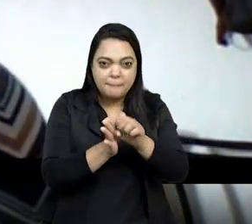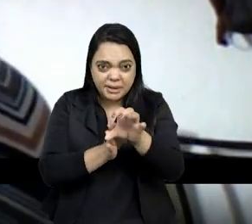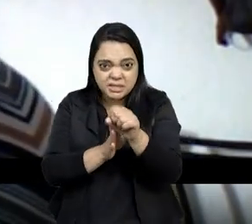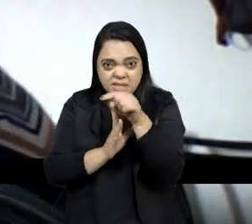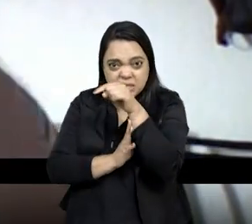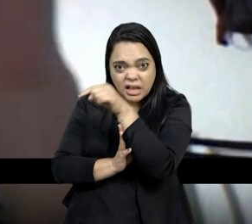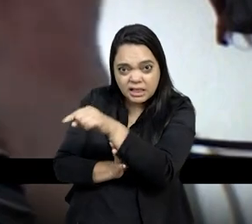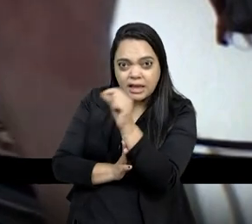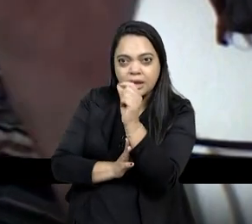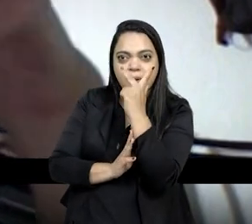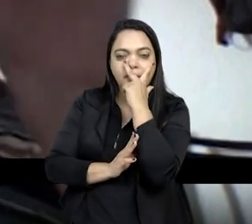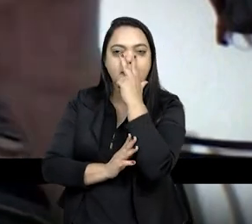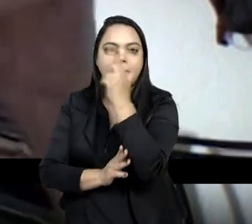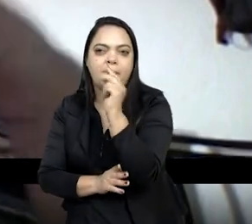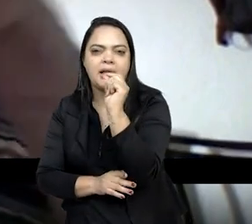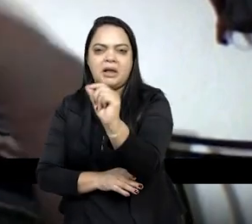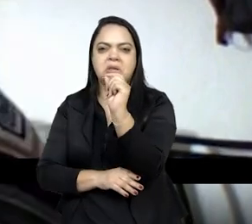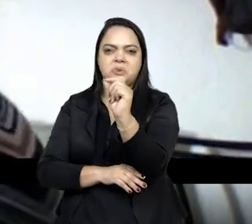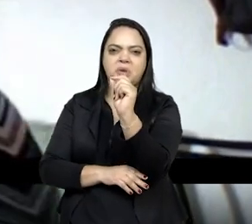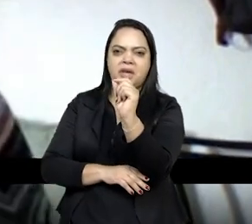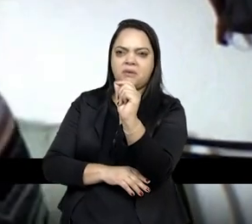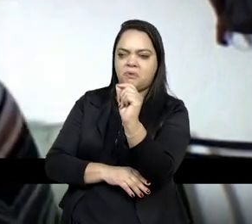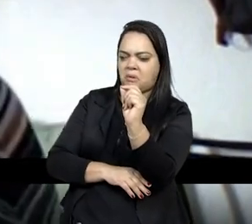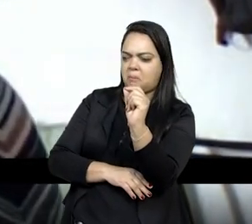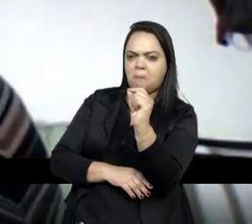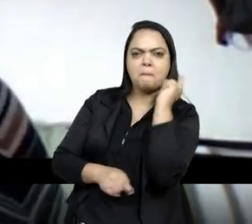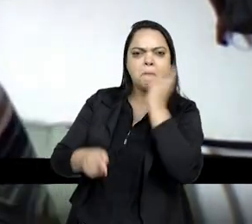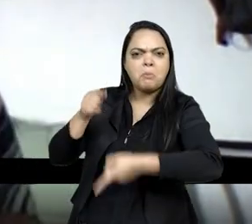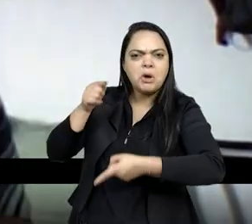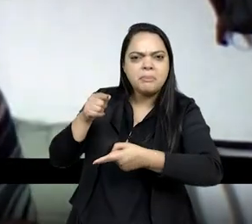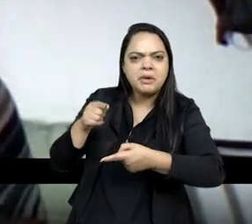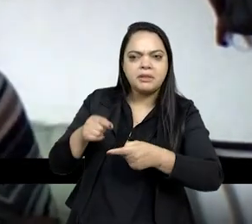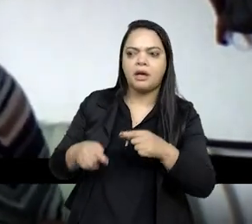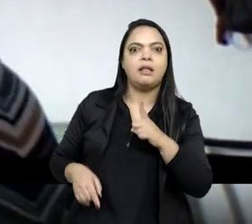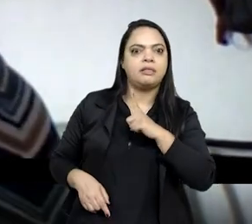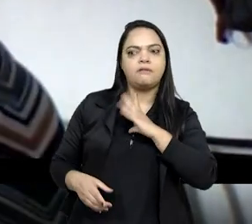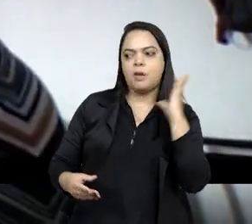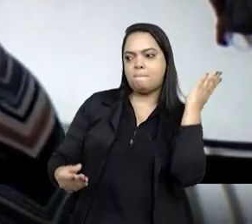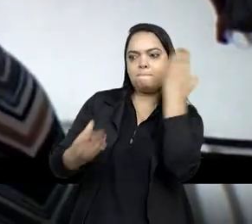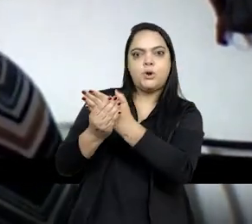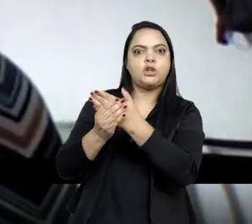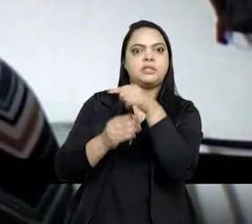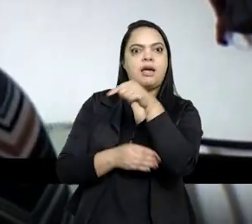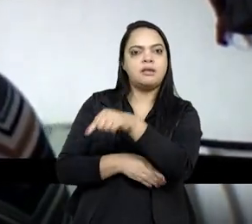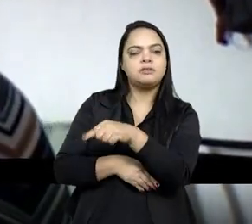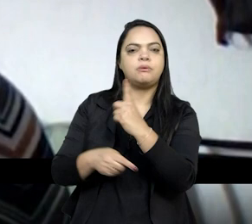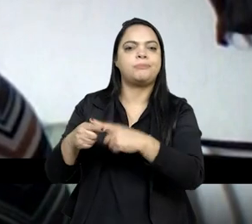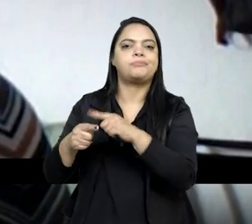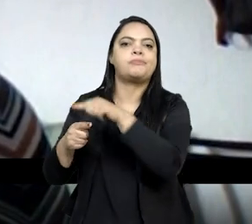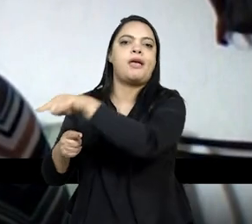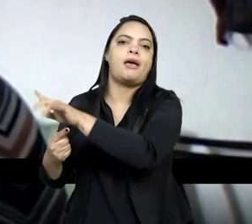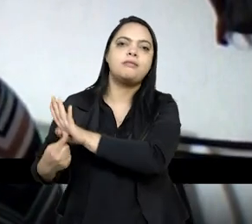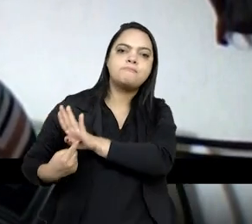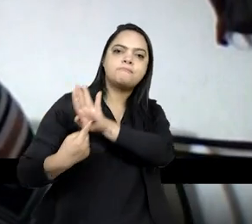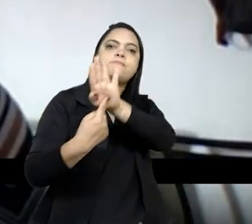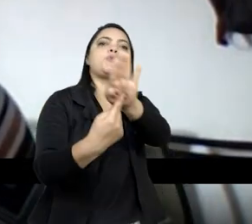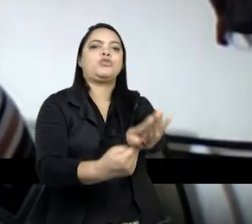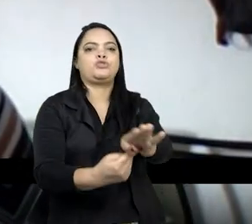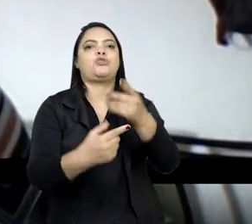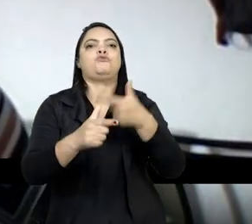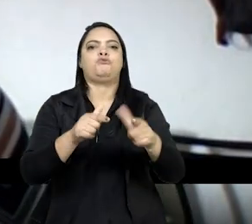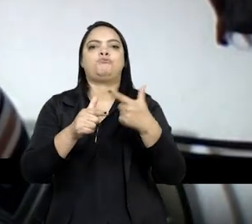dela foi meio que inquirida, né? Ela sofreu um pequeno processo por trazer à tona aí as questões dos grupos